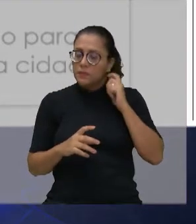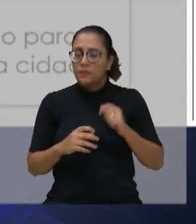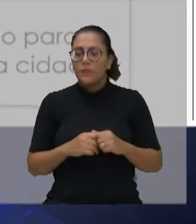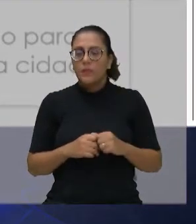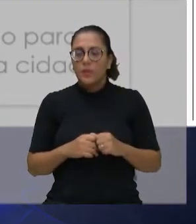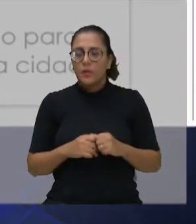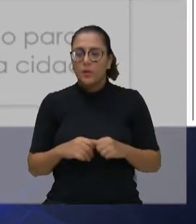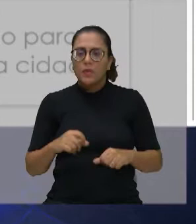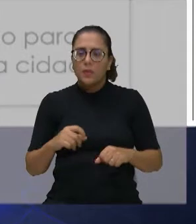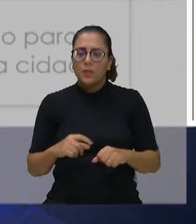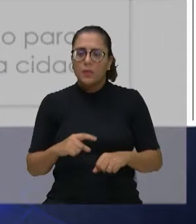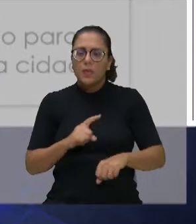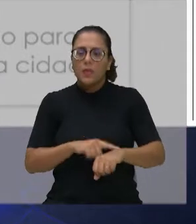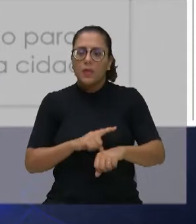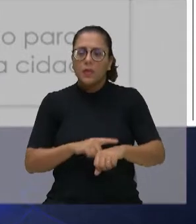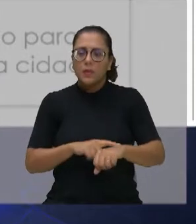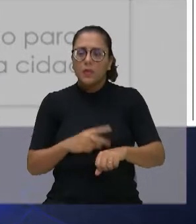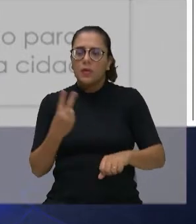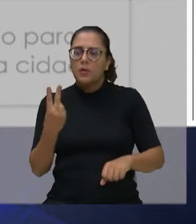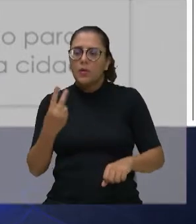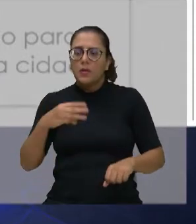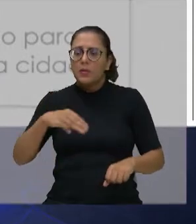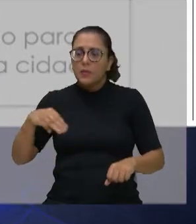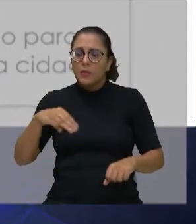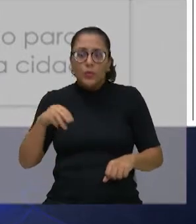minutos, essa sessão. Eu